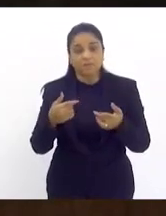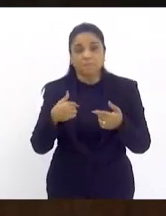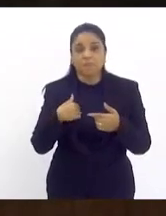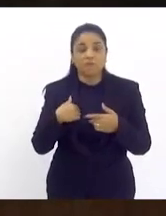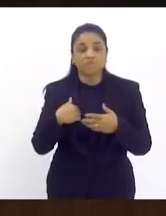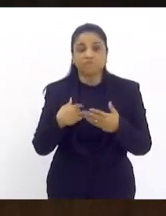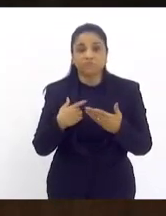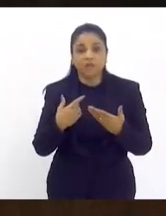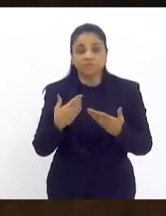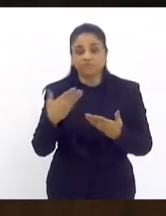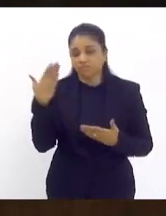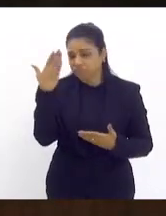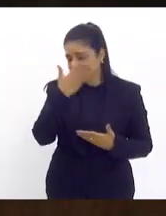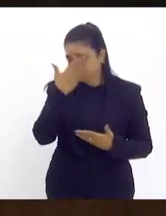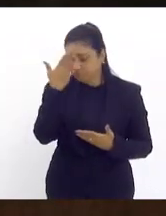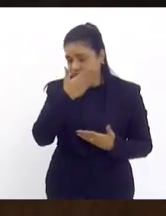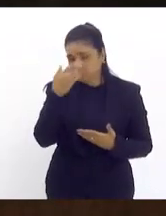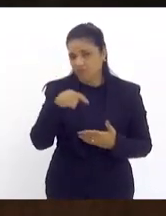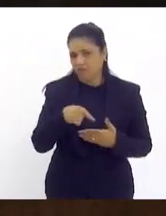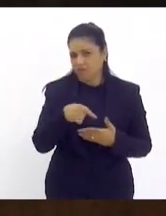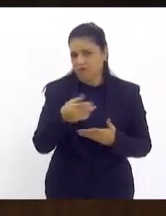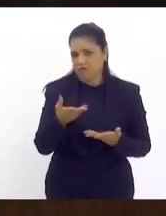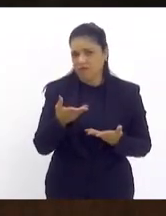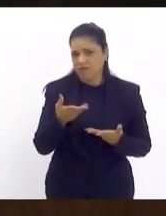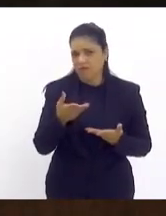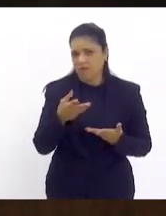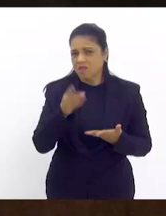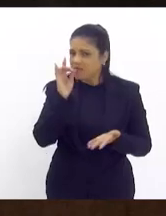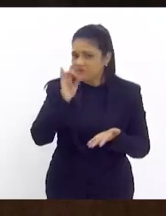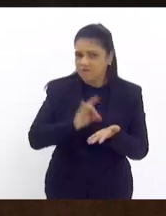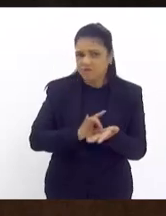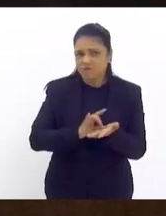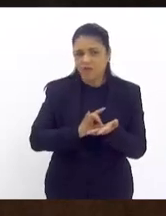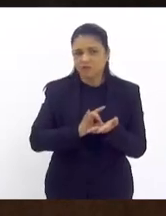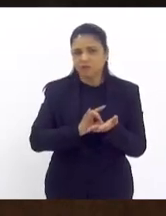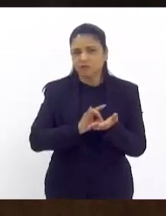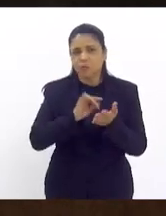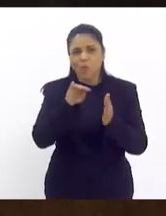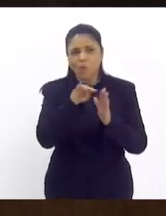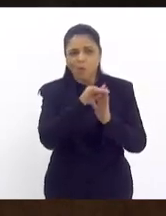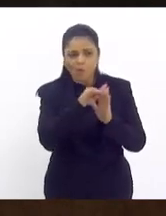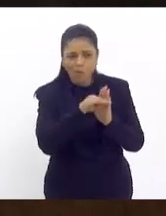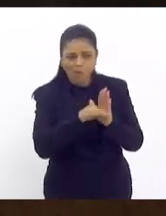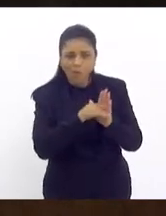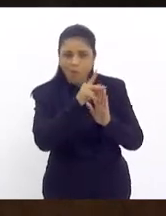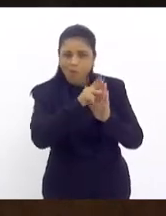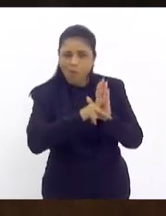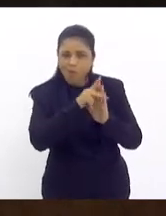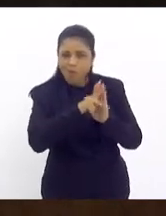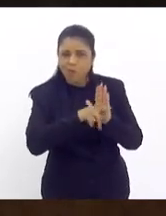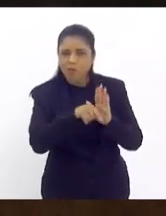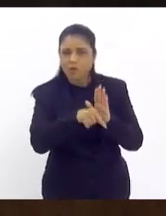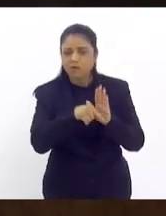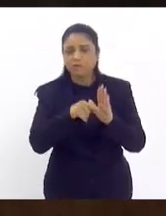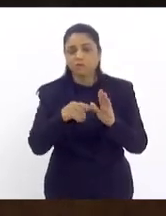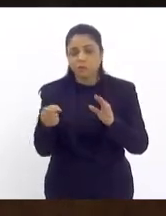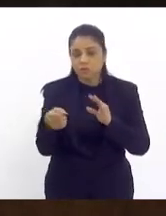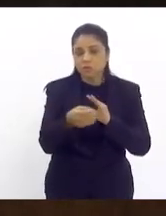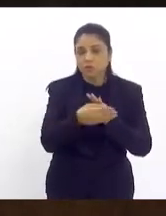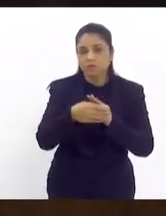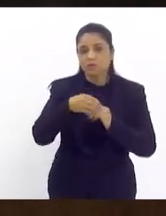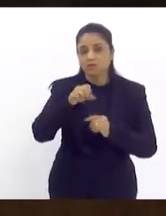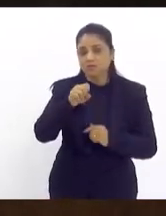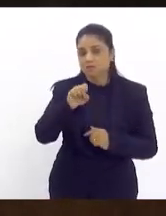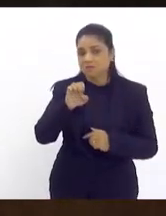os olhos para a realidade do programa de habitação do novo programa de habitação que a SEAB